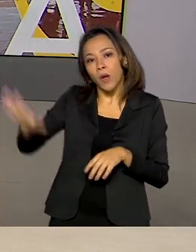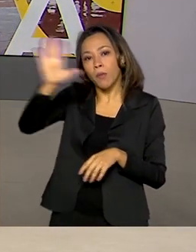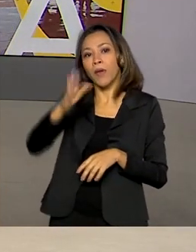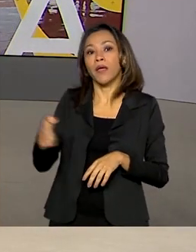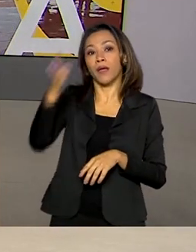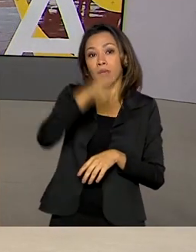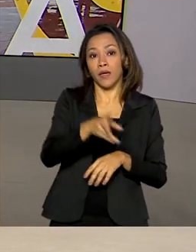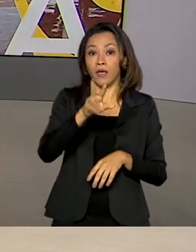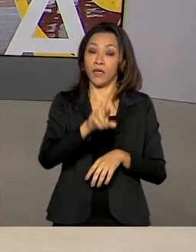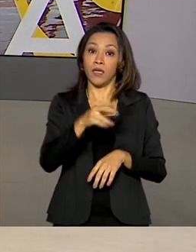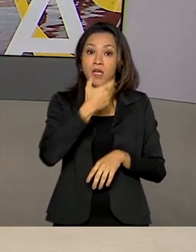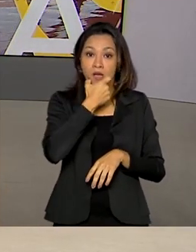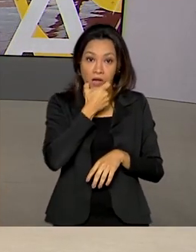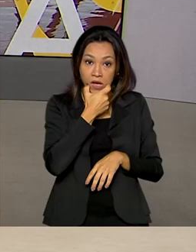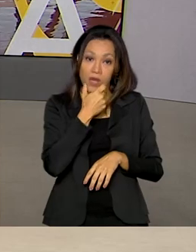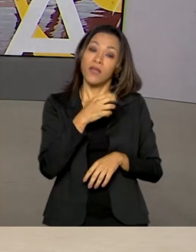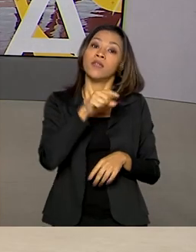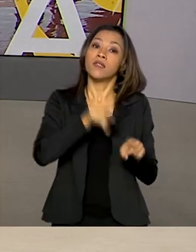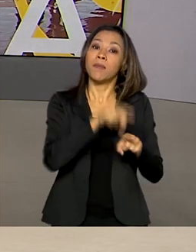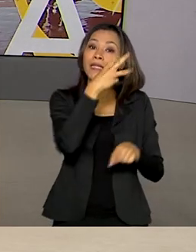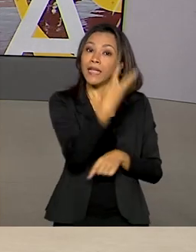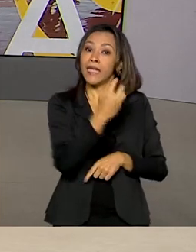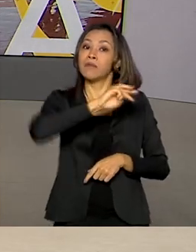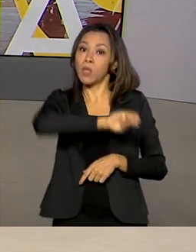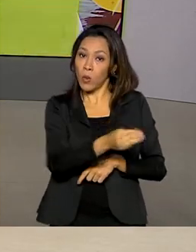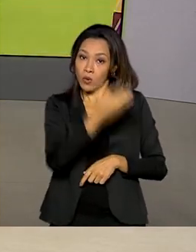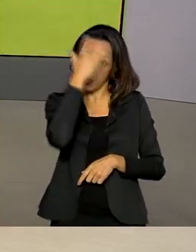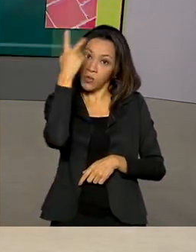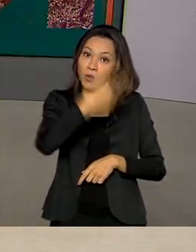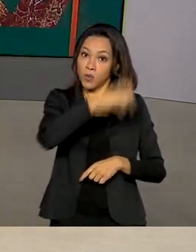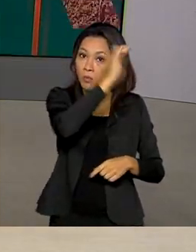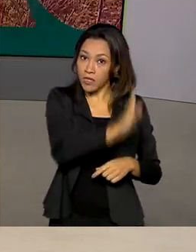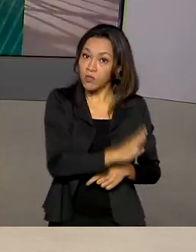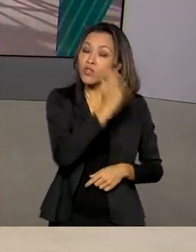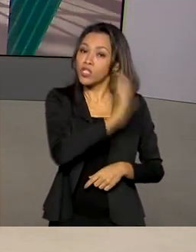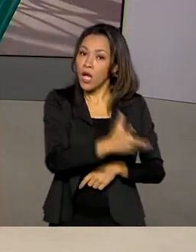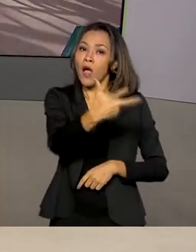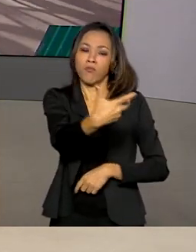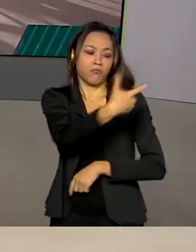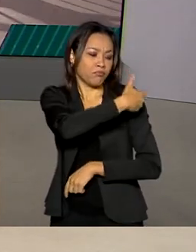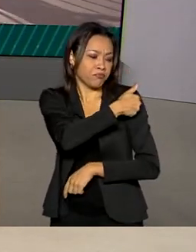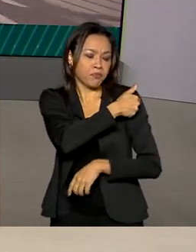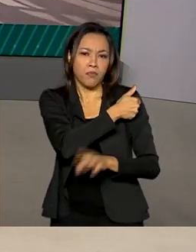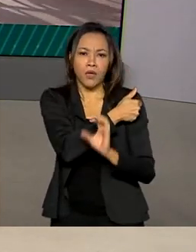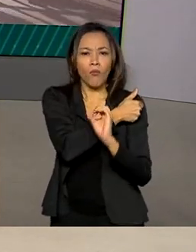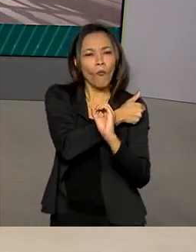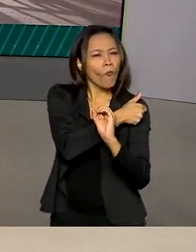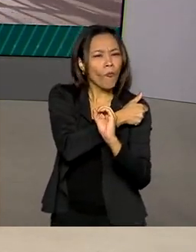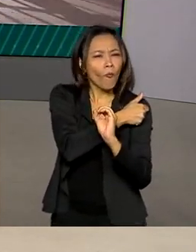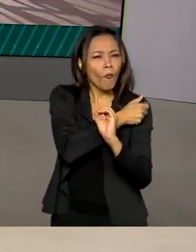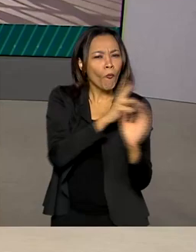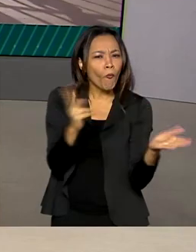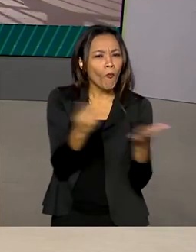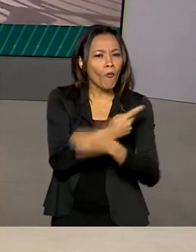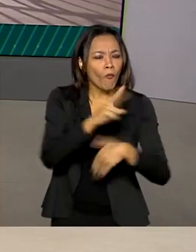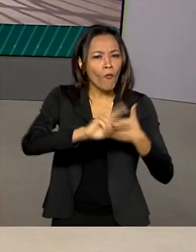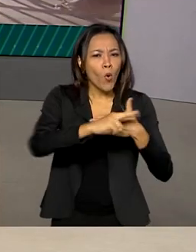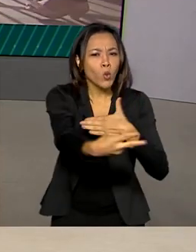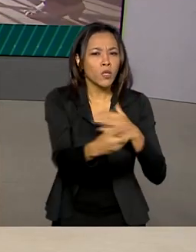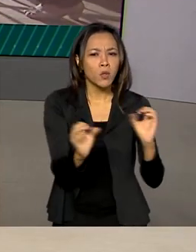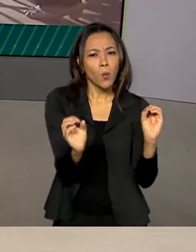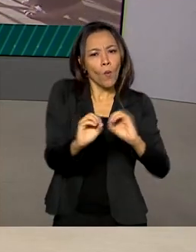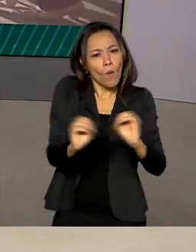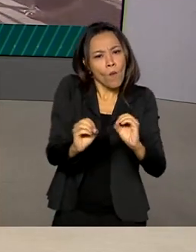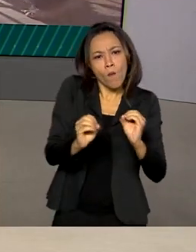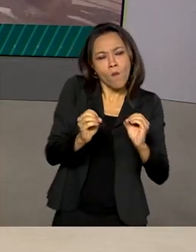milhões de pessoas aqui no Brasil já receberam a vacina da Oxford sem que houvesse, até o momento, evidência de aumento